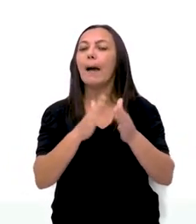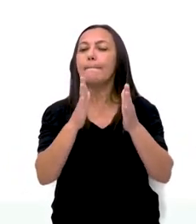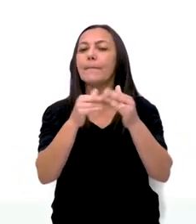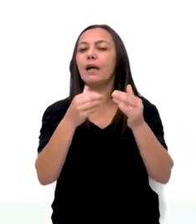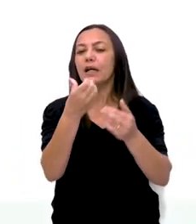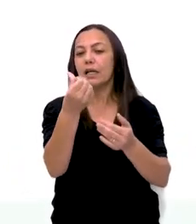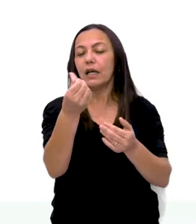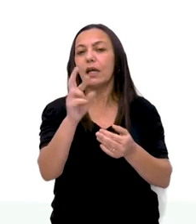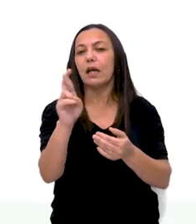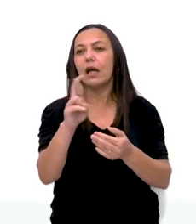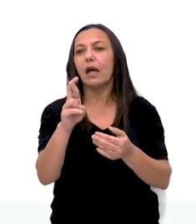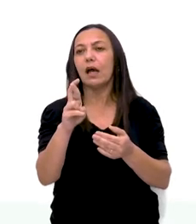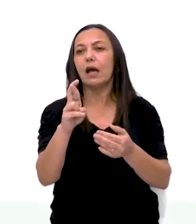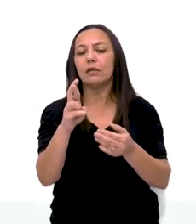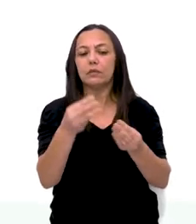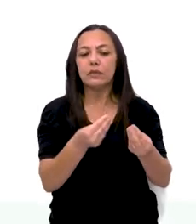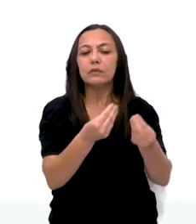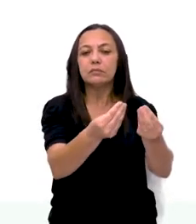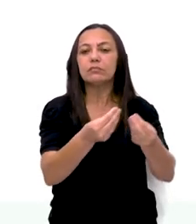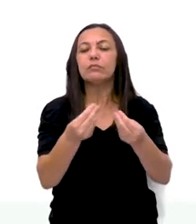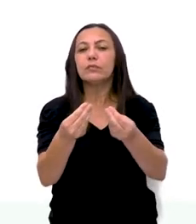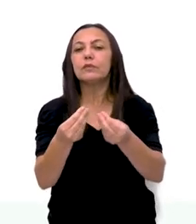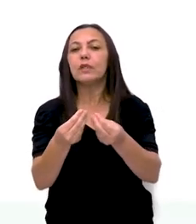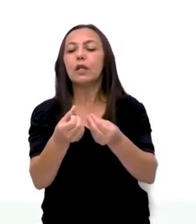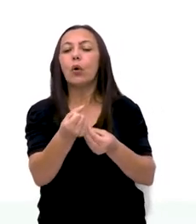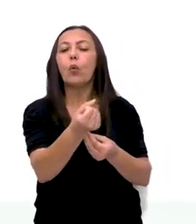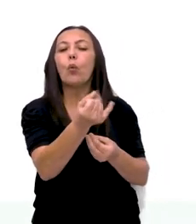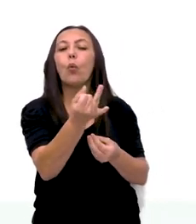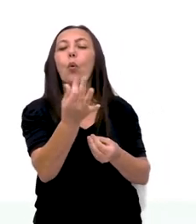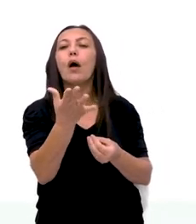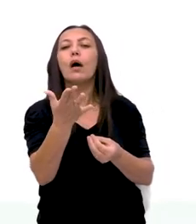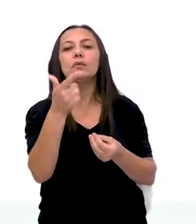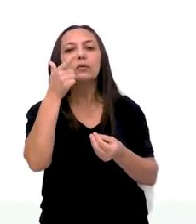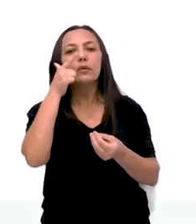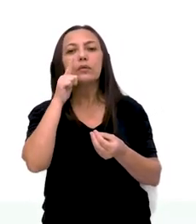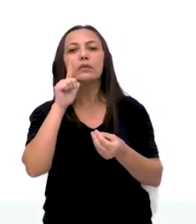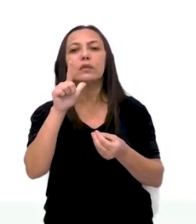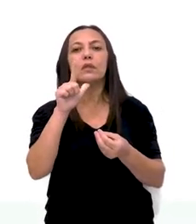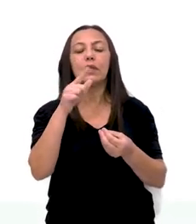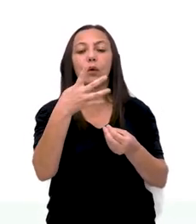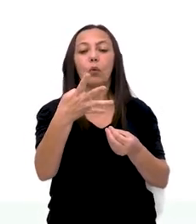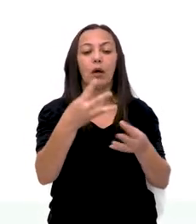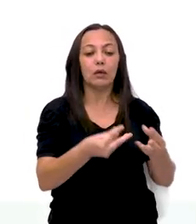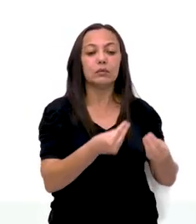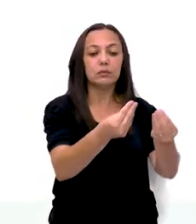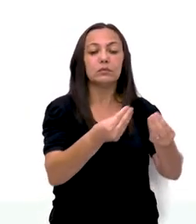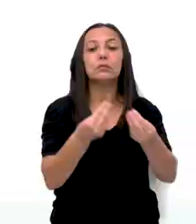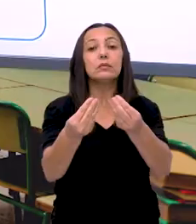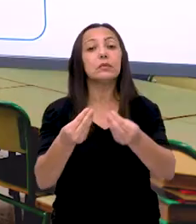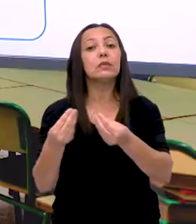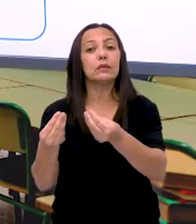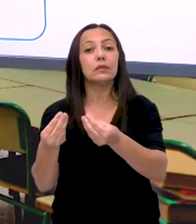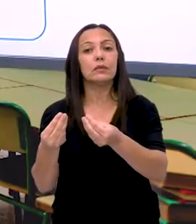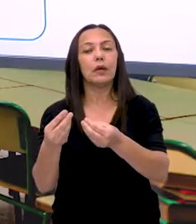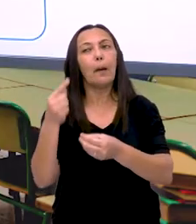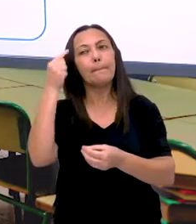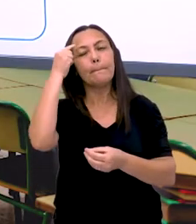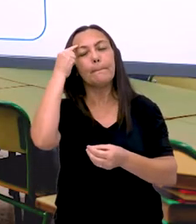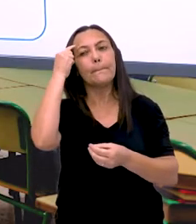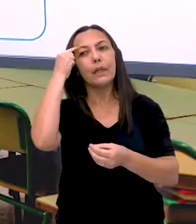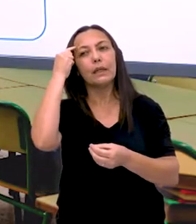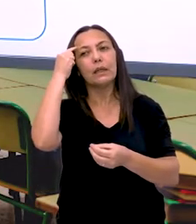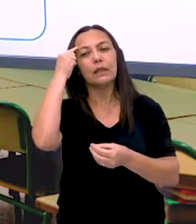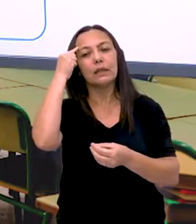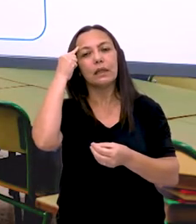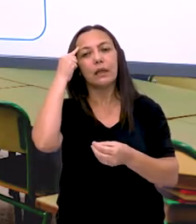entrega seis reais. Quanto em dinheiro ele consegue fazendo quatro entregas por dia? Vamos parar e